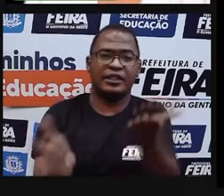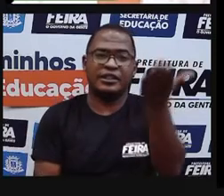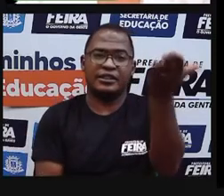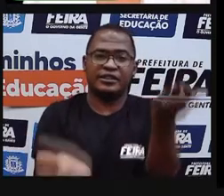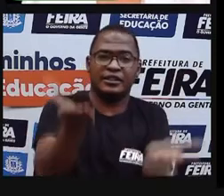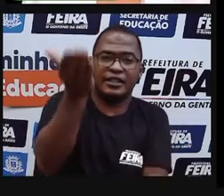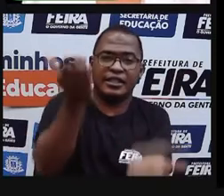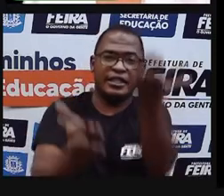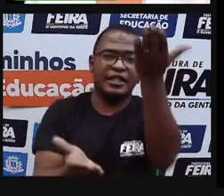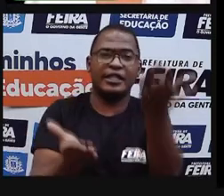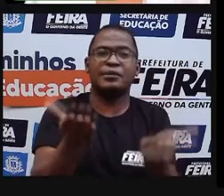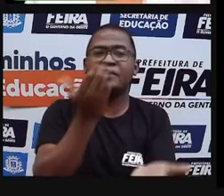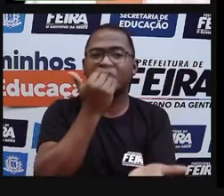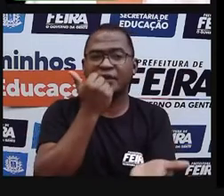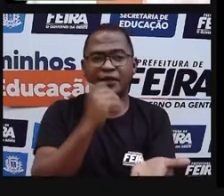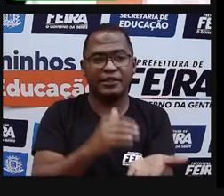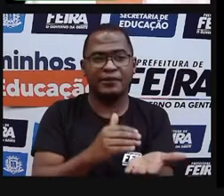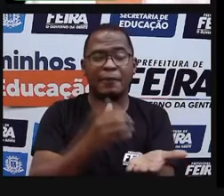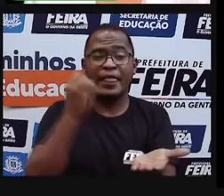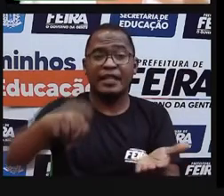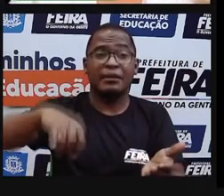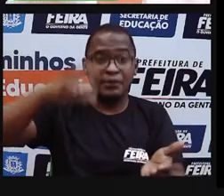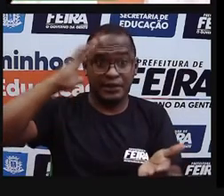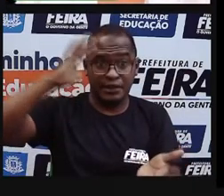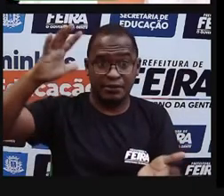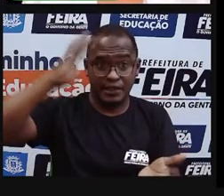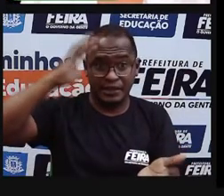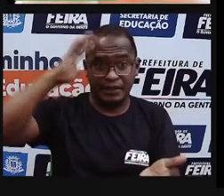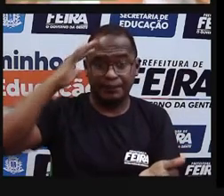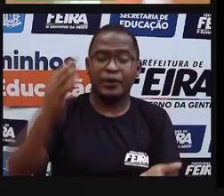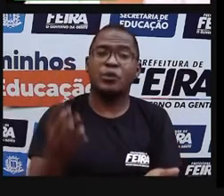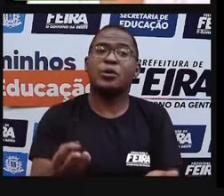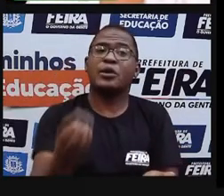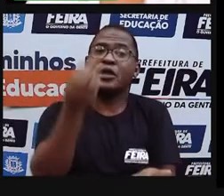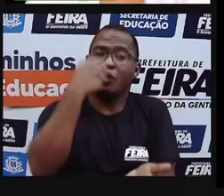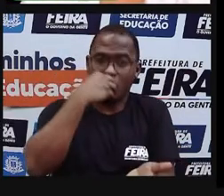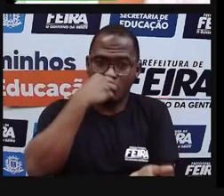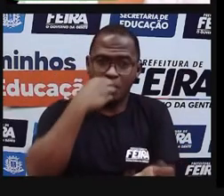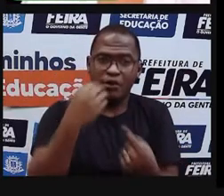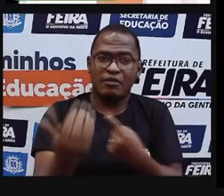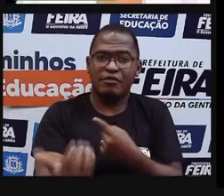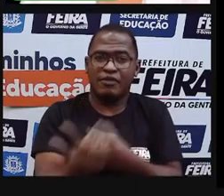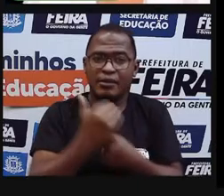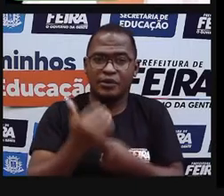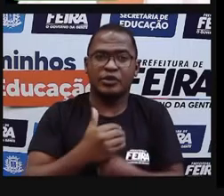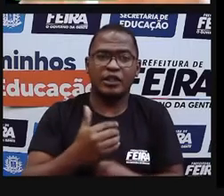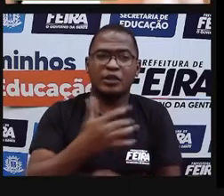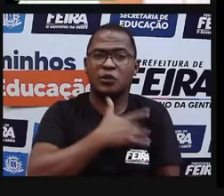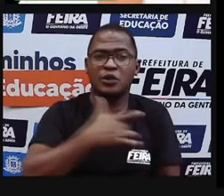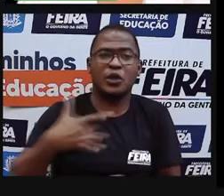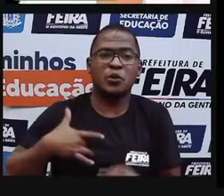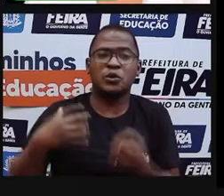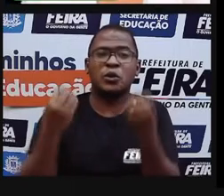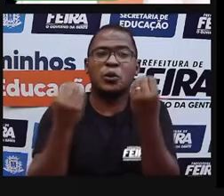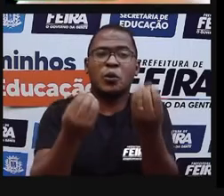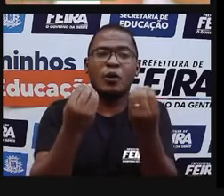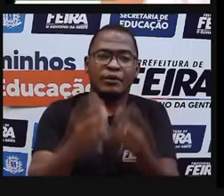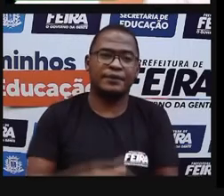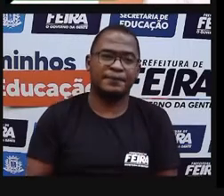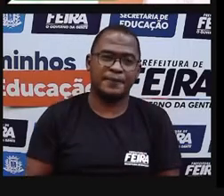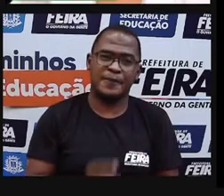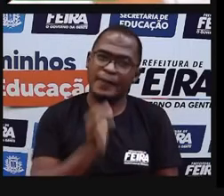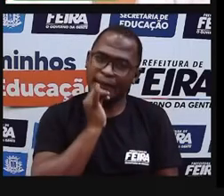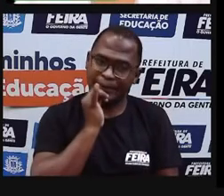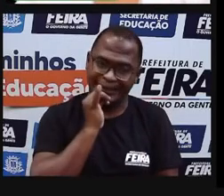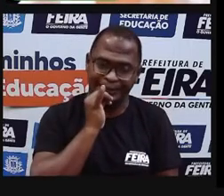que ela vai favorecer para o meu organismo. Às vezes a gente come pelo desejo de comer uma comida salgada. Ou uma